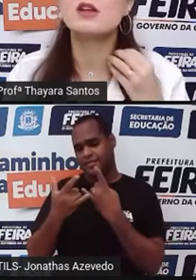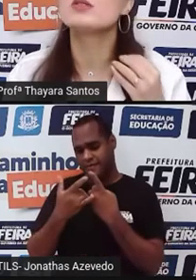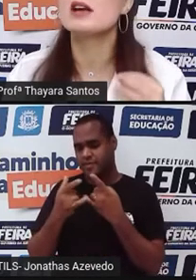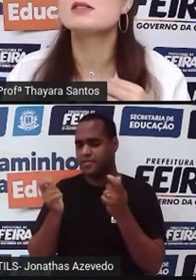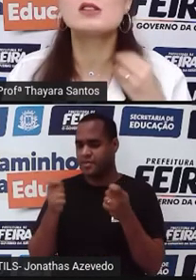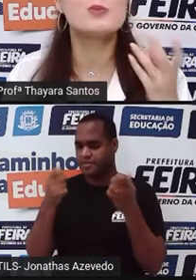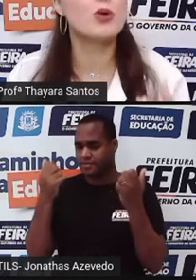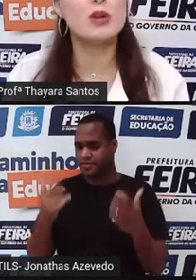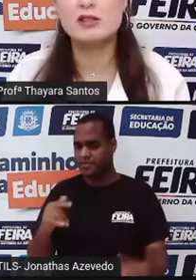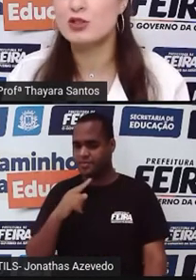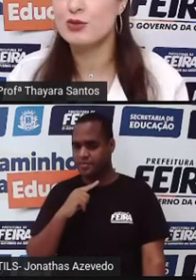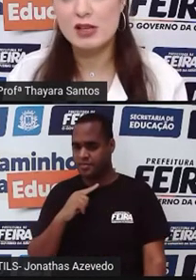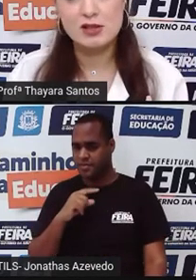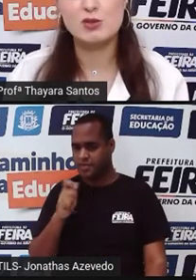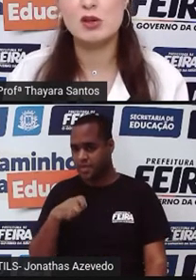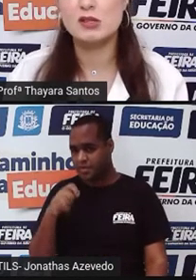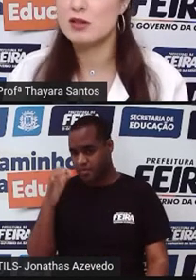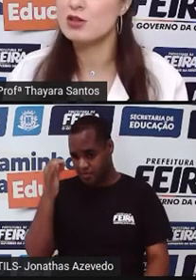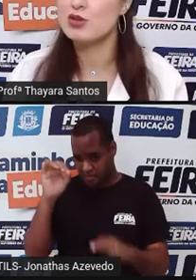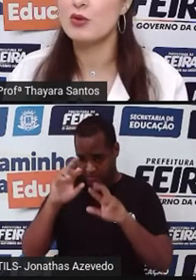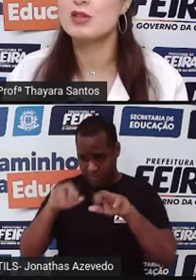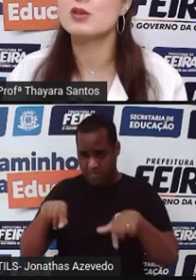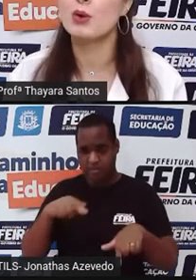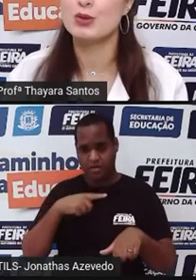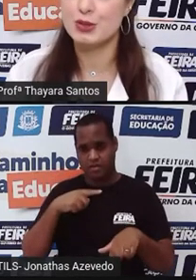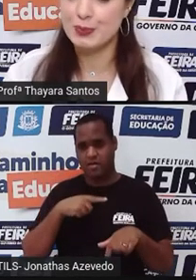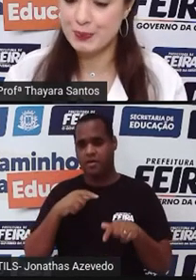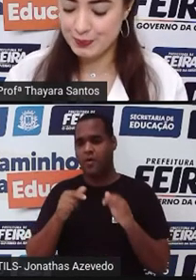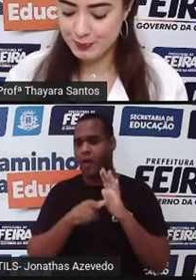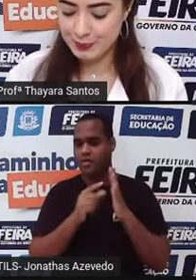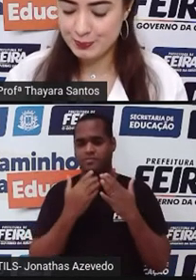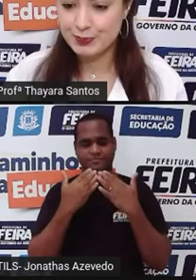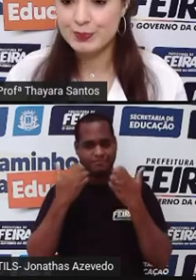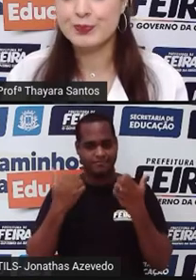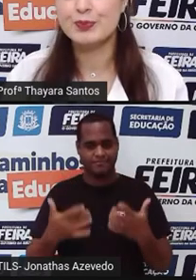Aí você não tá se expondo a essas diversas doenças que a gente conversou hoje.